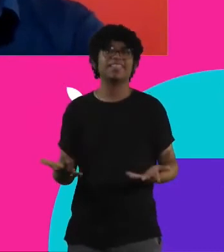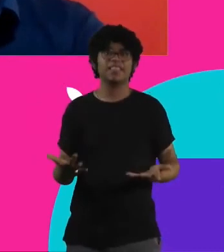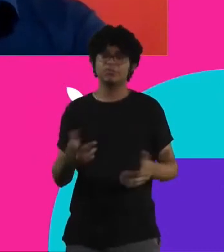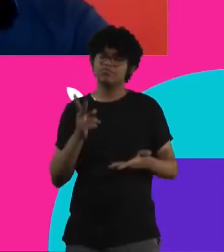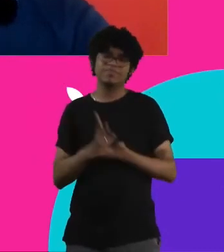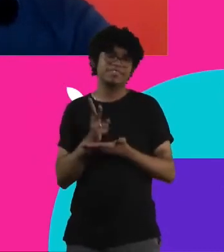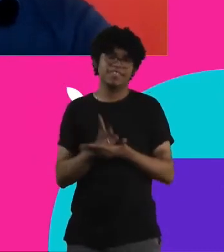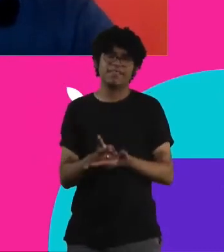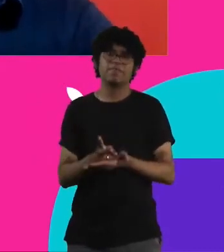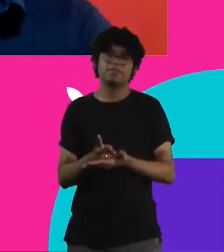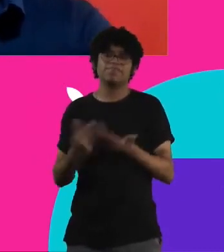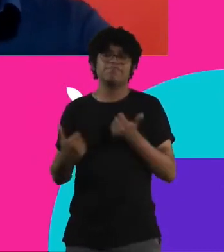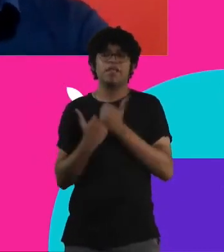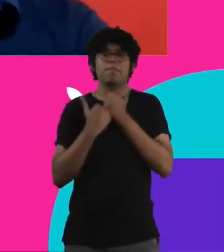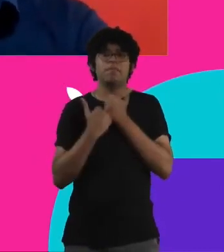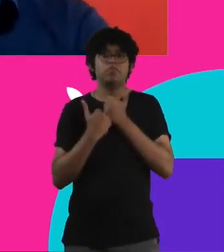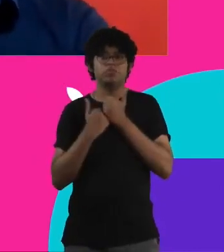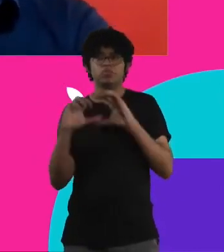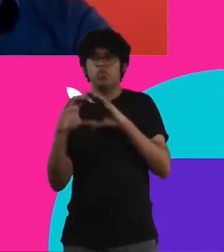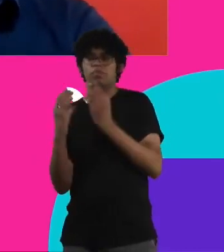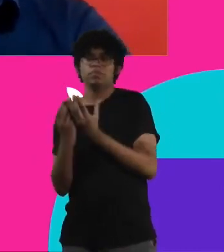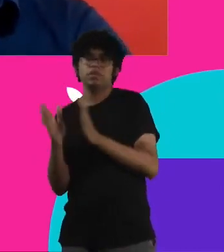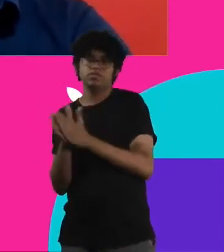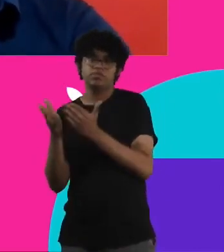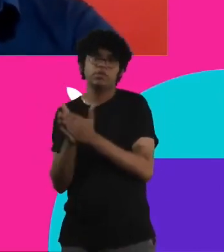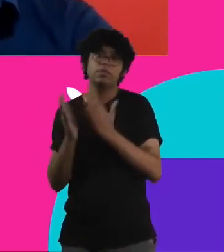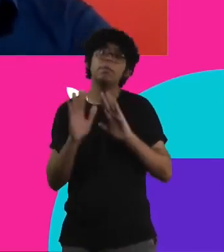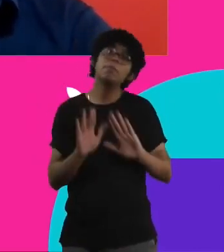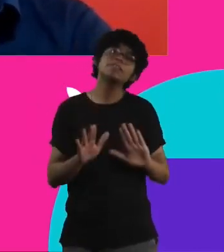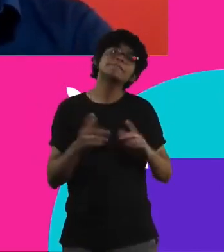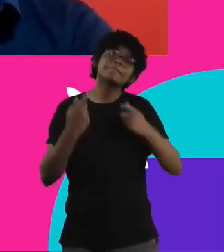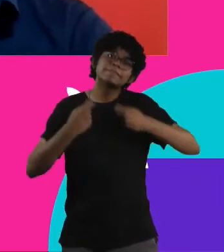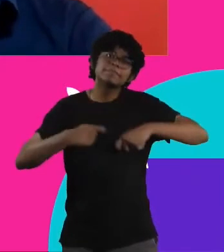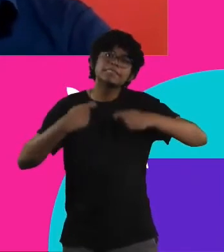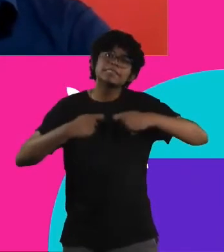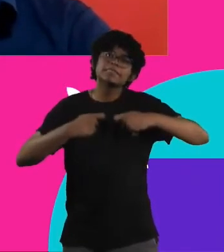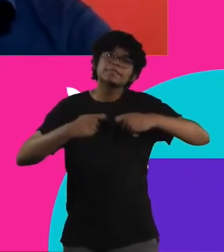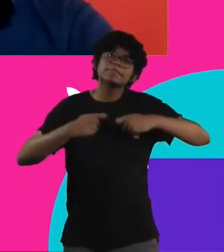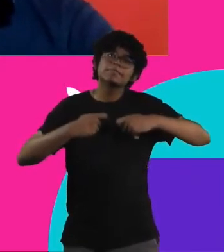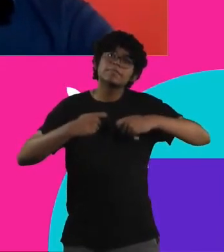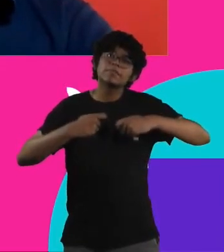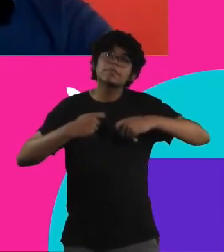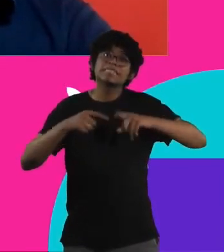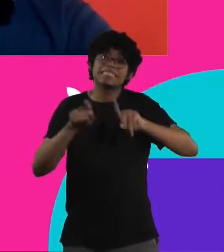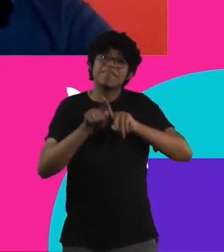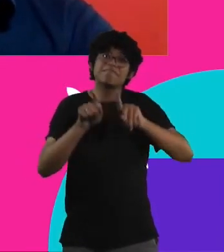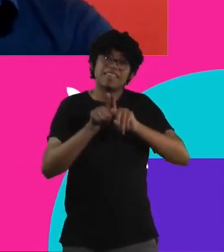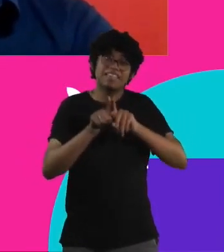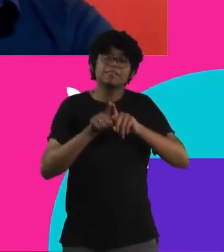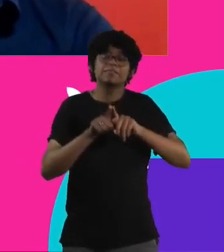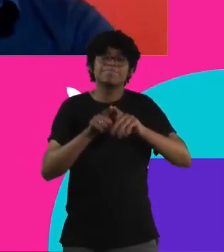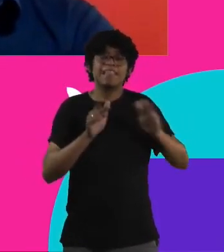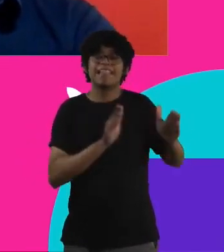aconteceu em comunidades vulneráveis, agora a gente precisa, além da ajuda humanitária, acredito que